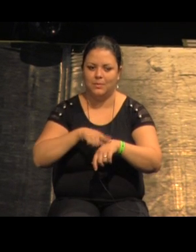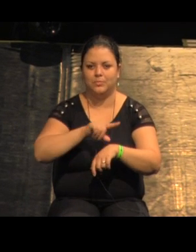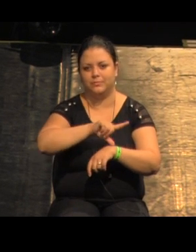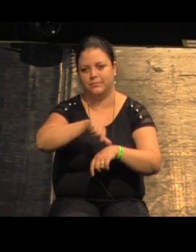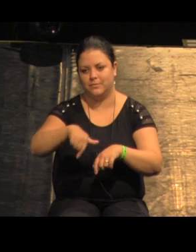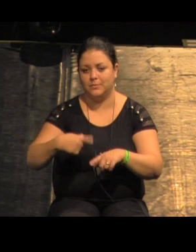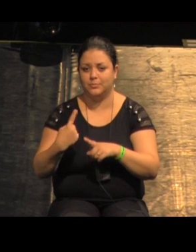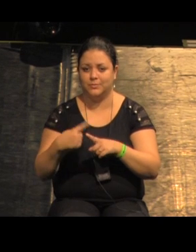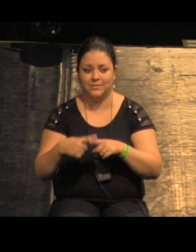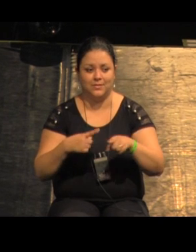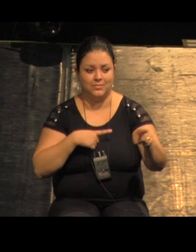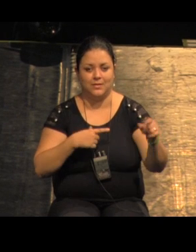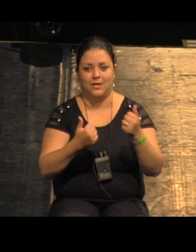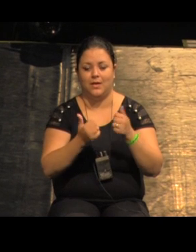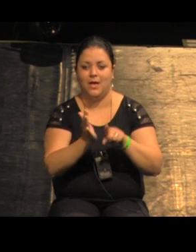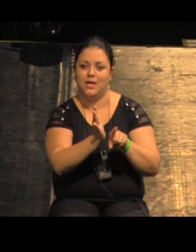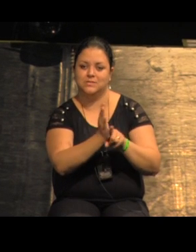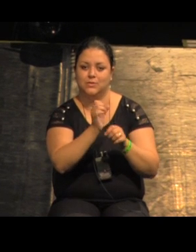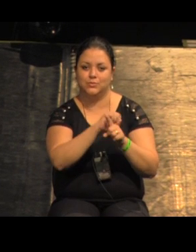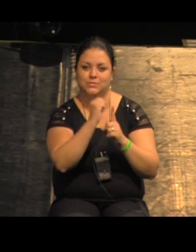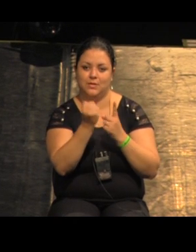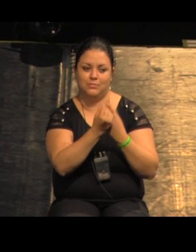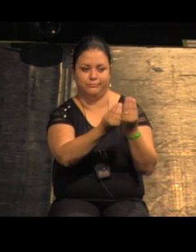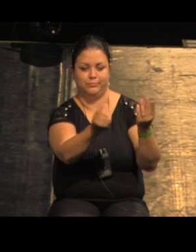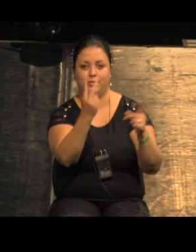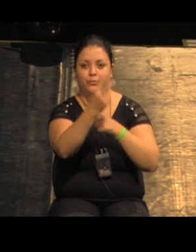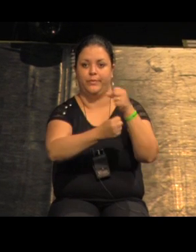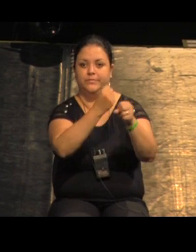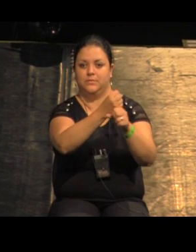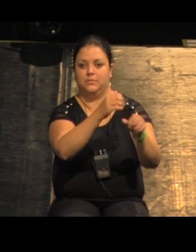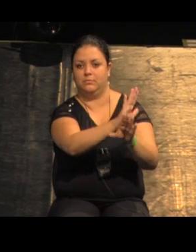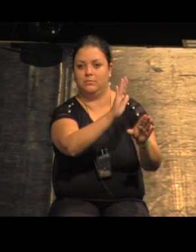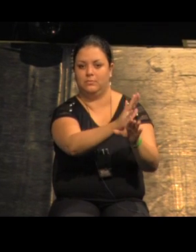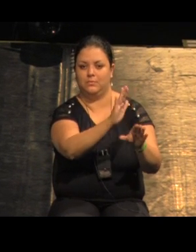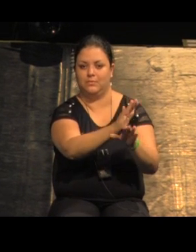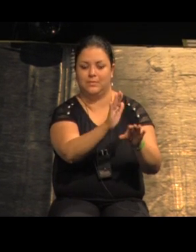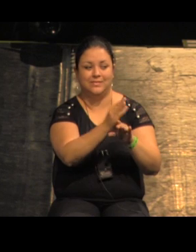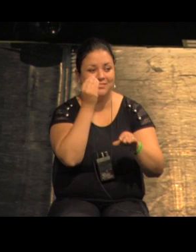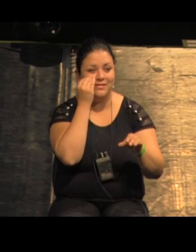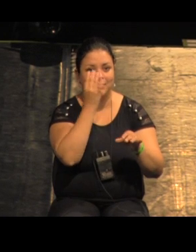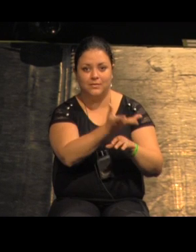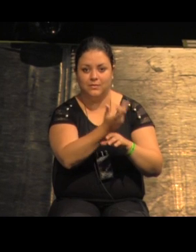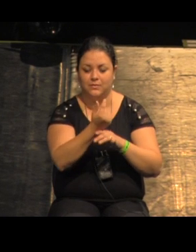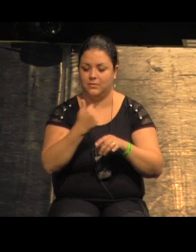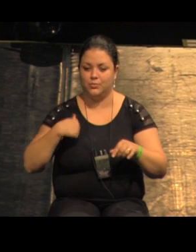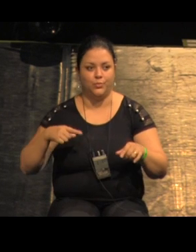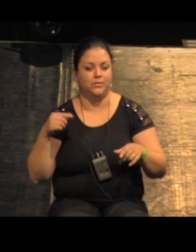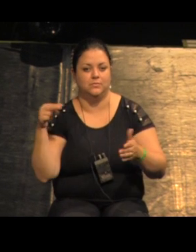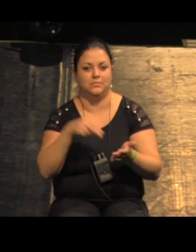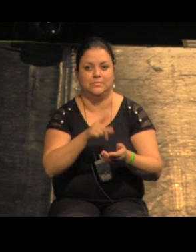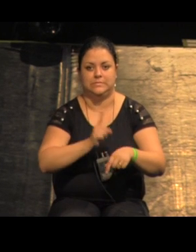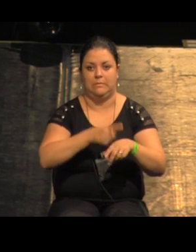os assistentes sociais já estavam há dois anos conversando com eles bom isso aqui de novo é legal para ver como